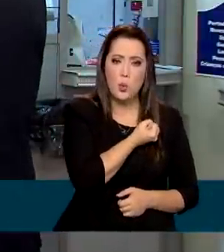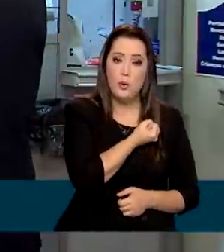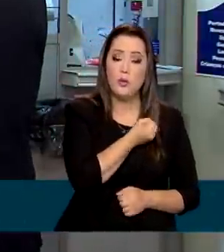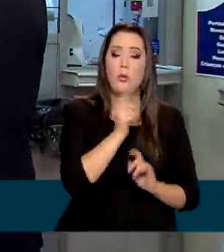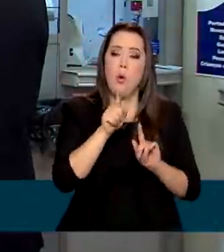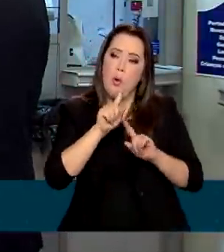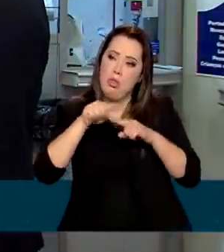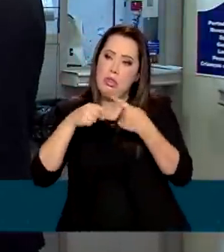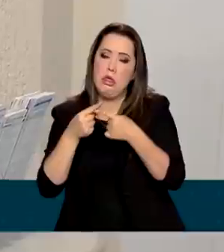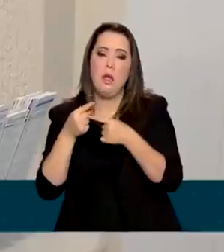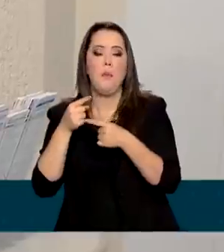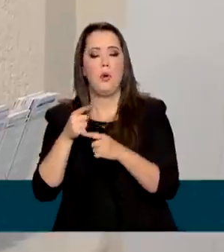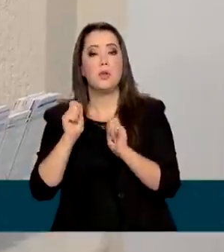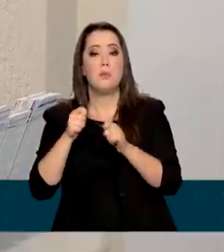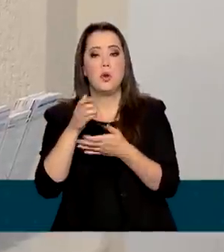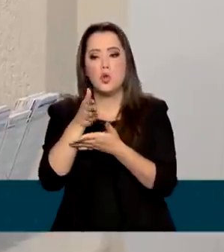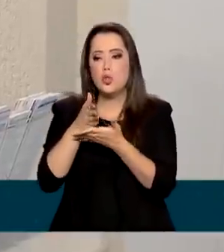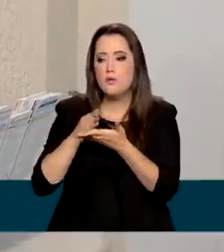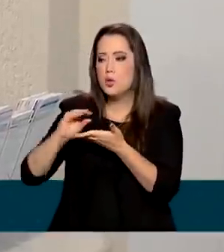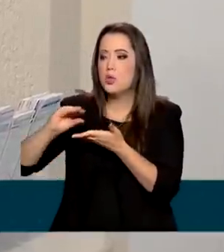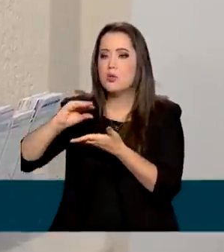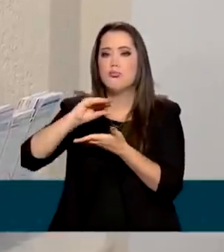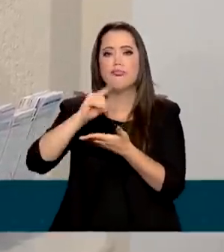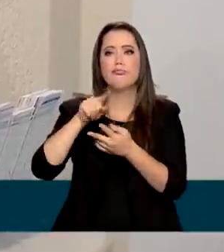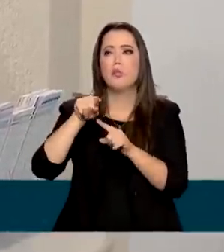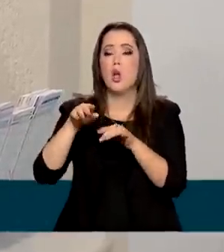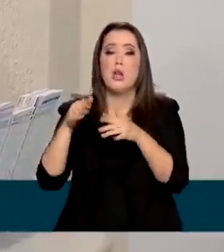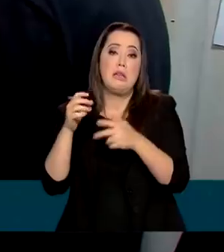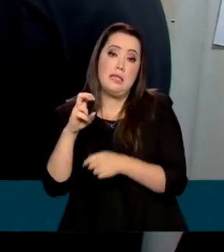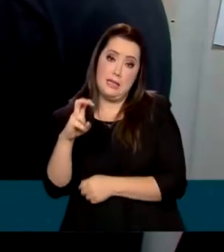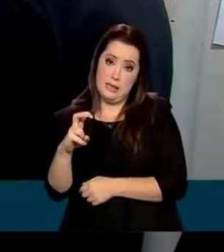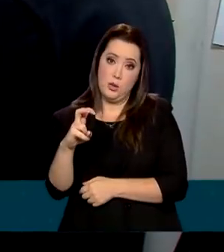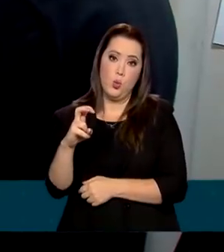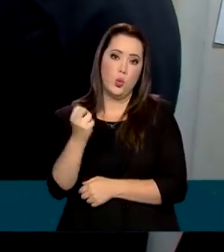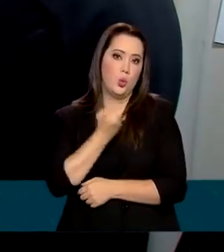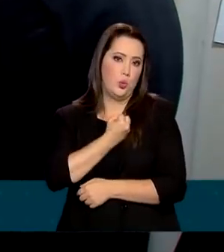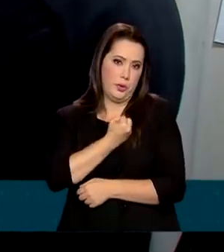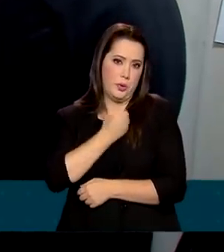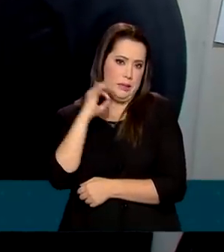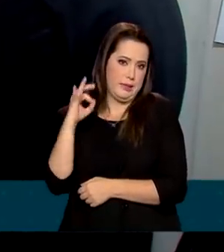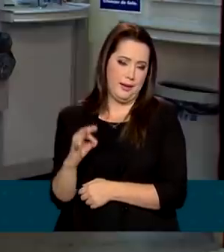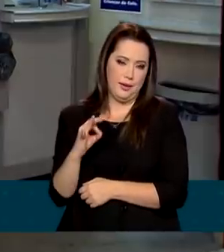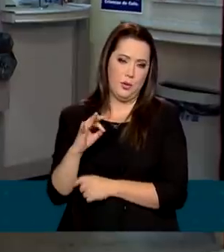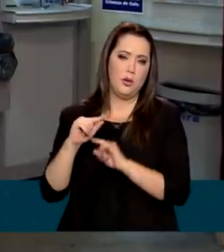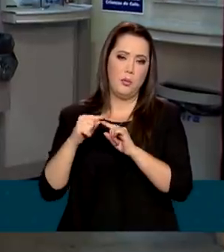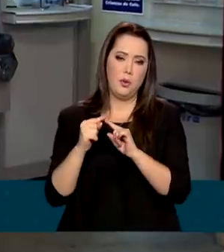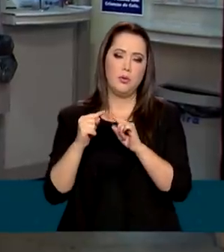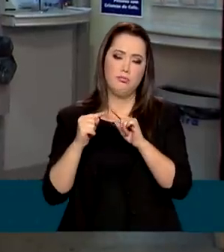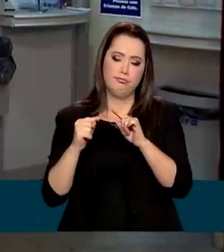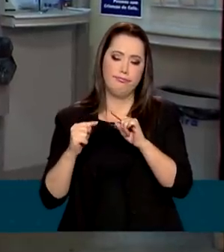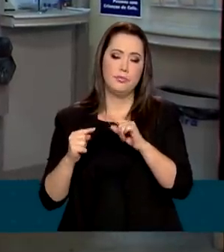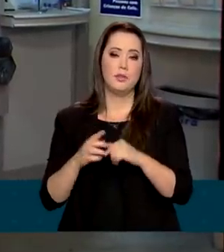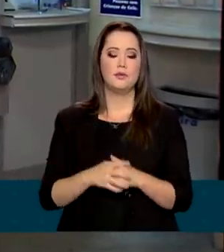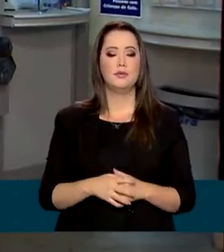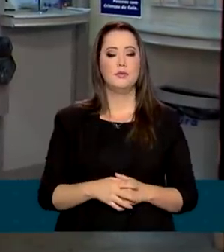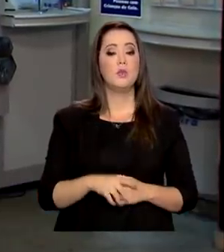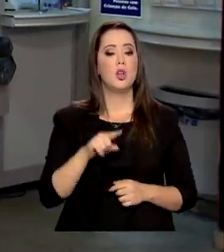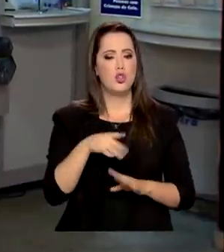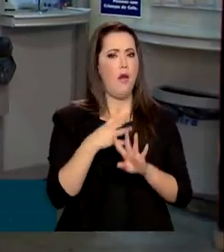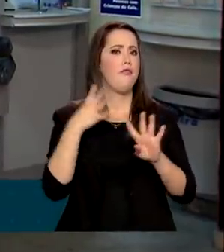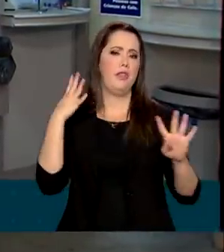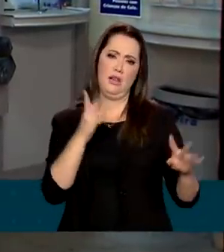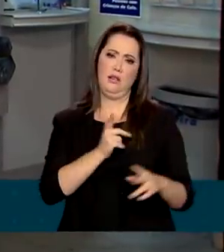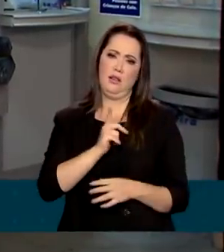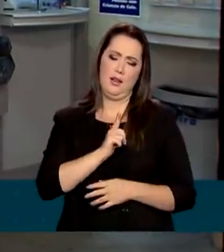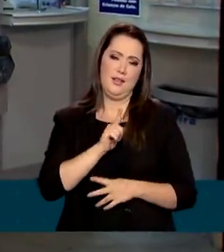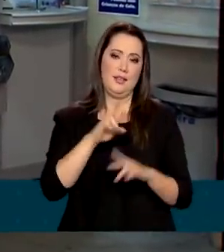prêmio passa a ser dividido entre os acertadores com cinco números e assim por diante. O movimento já aumentou, né? E até o